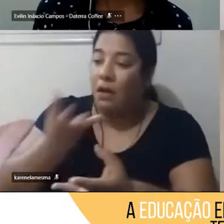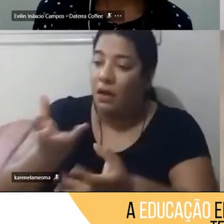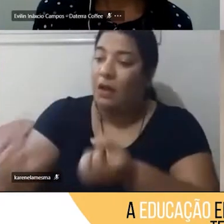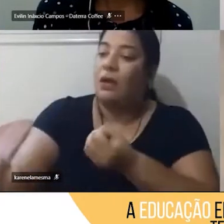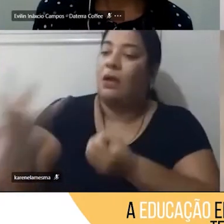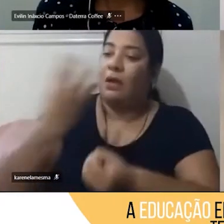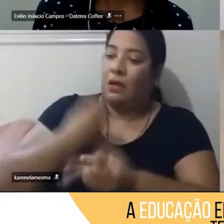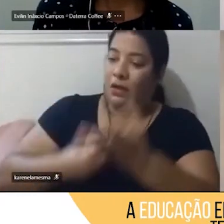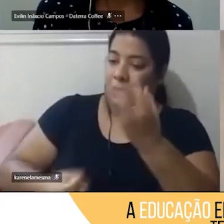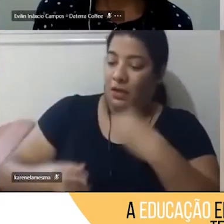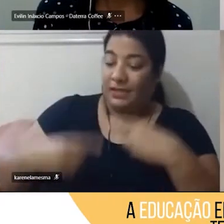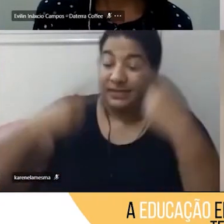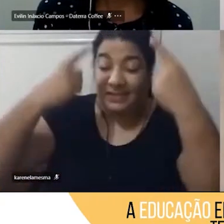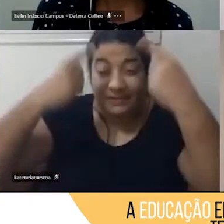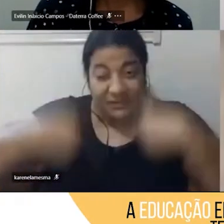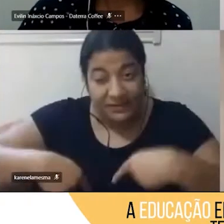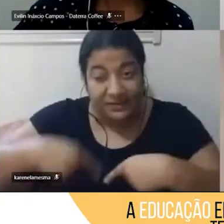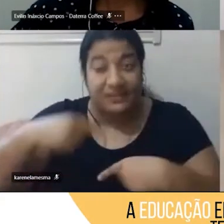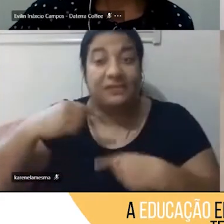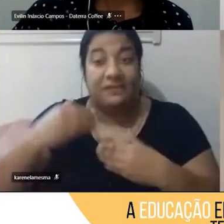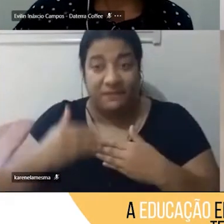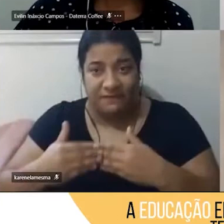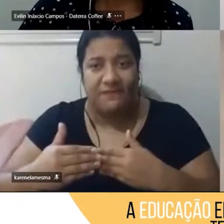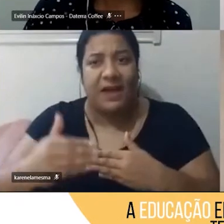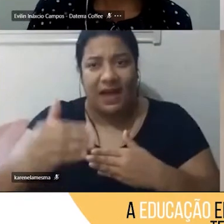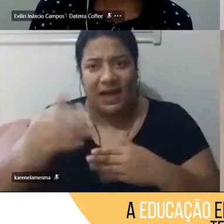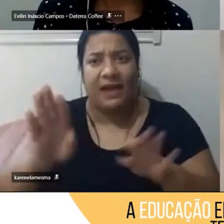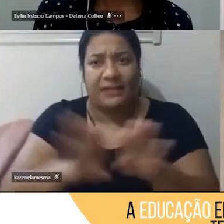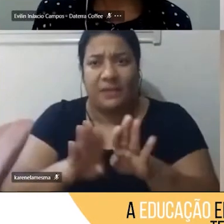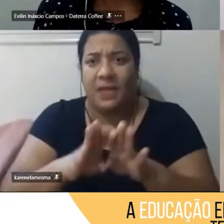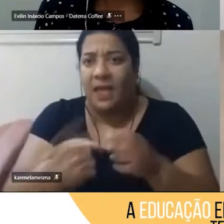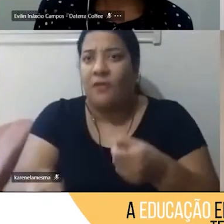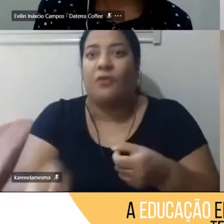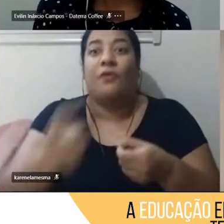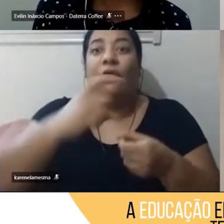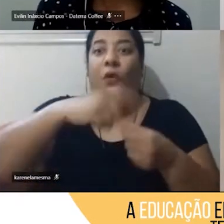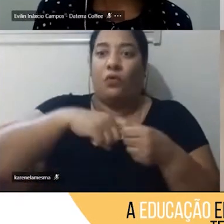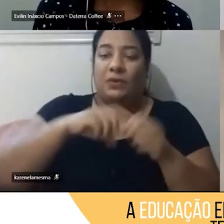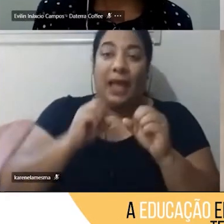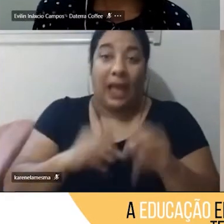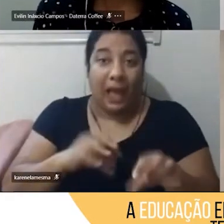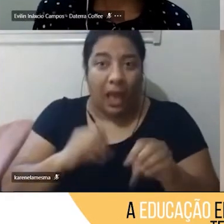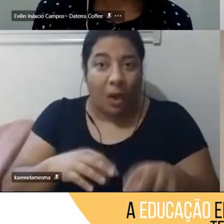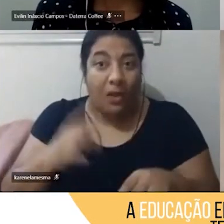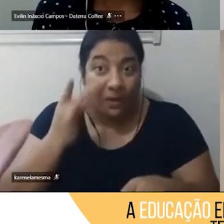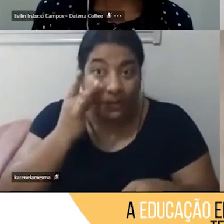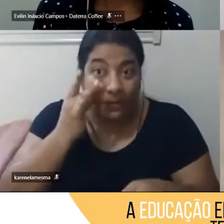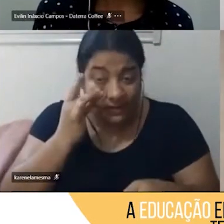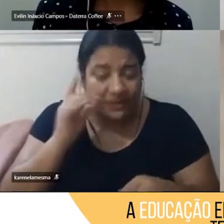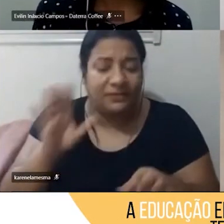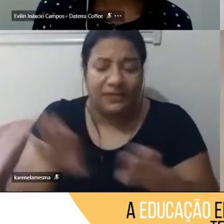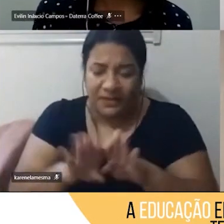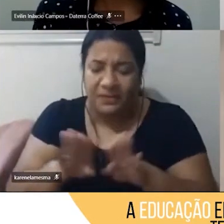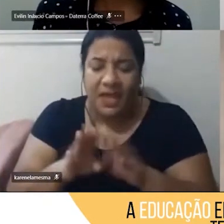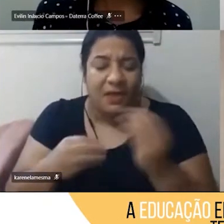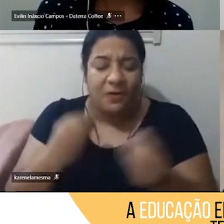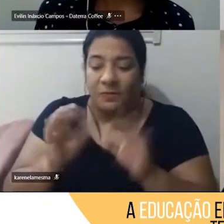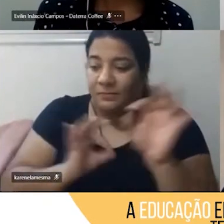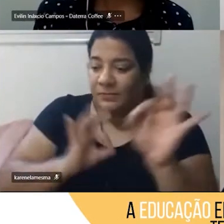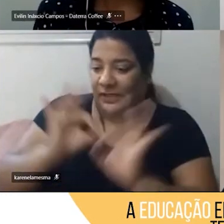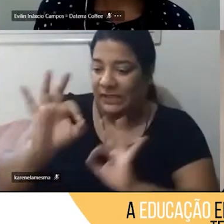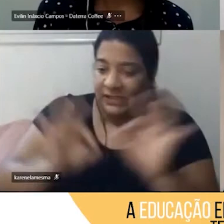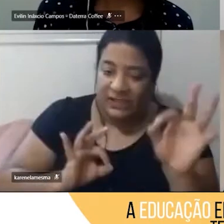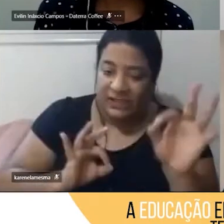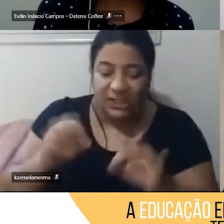vivendo e que a gente vai viver também no retorno às aulas presenciais, como é que a gente planeja esse ambiente